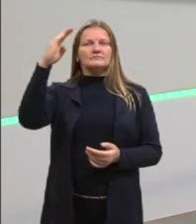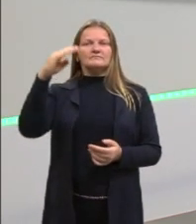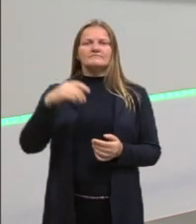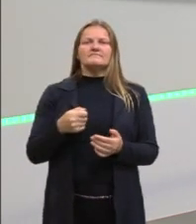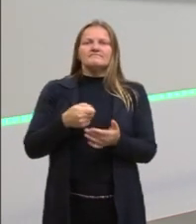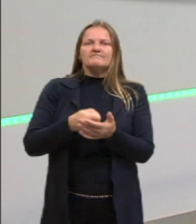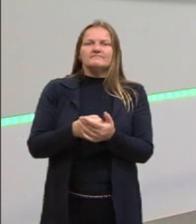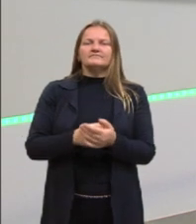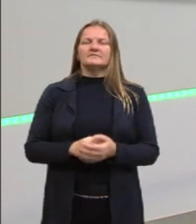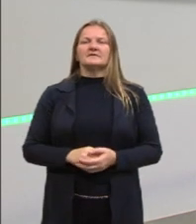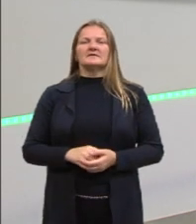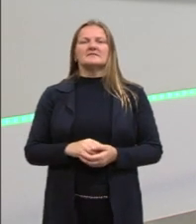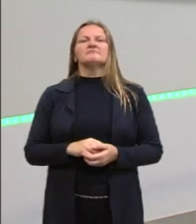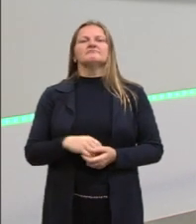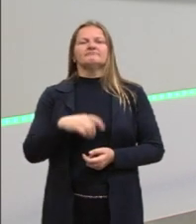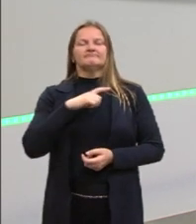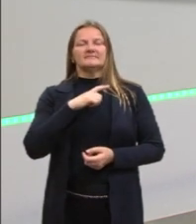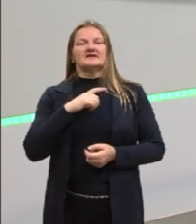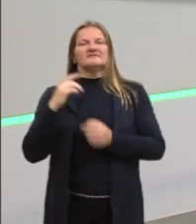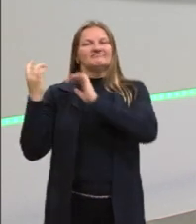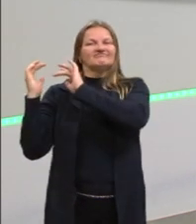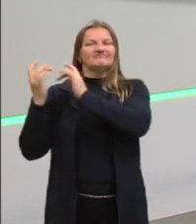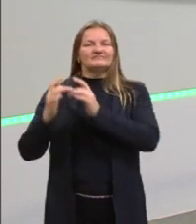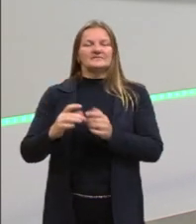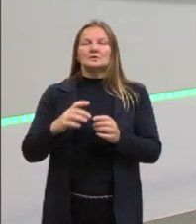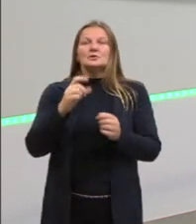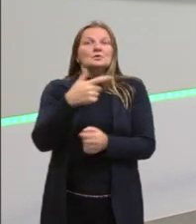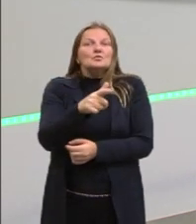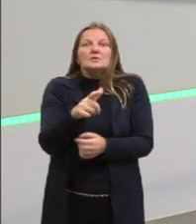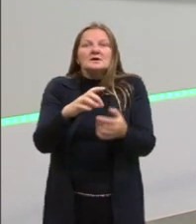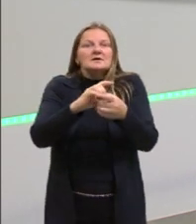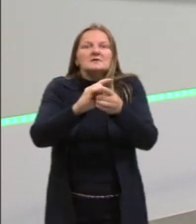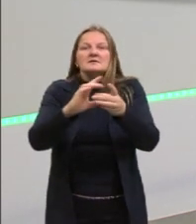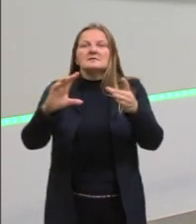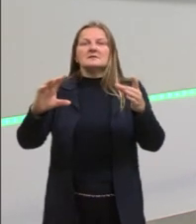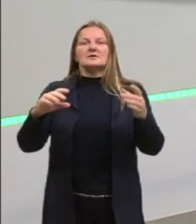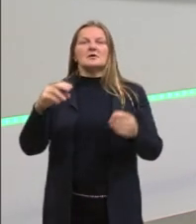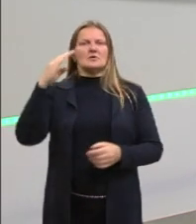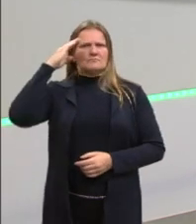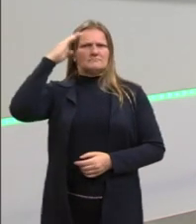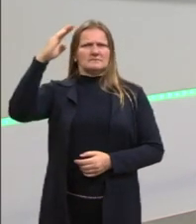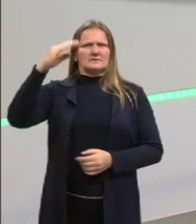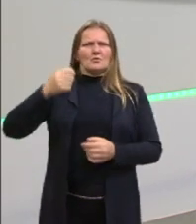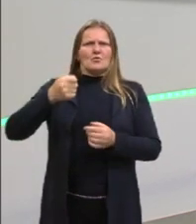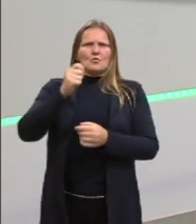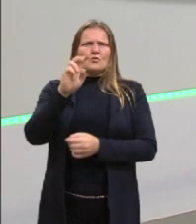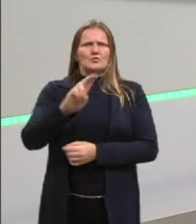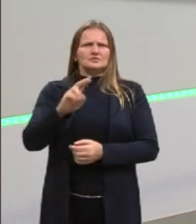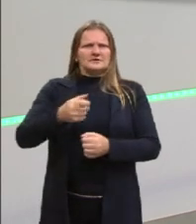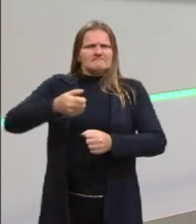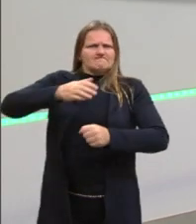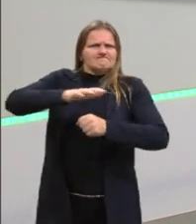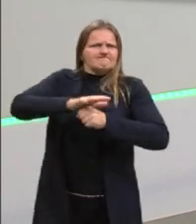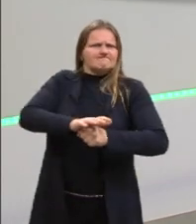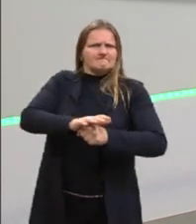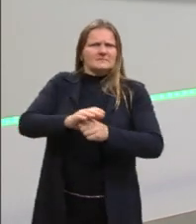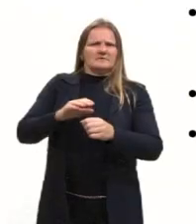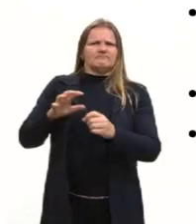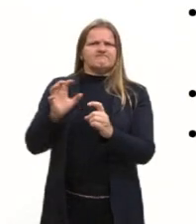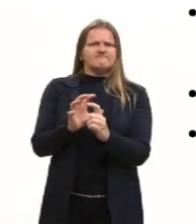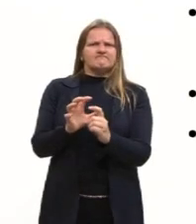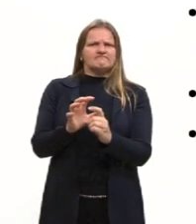fazer esse tipo de coisa. Não é democrático o Exército usar a força para impor os seus interesses.